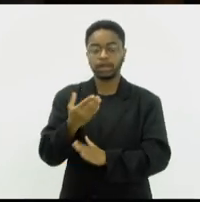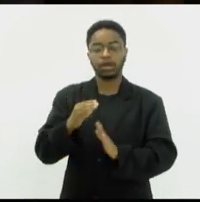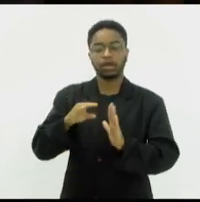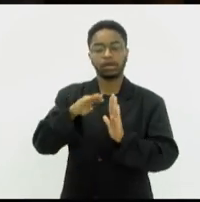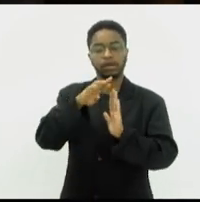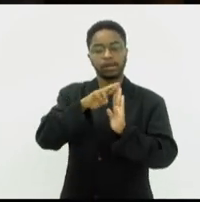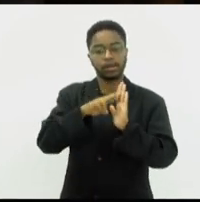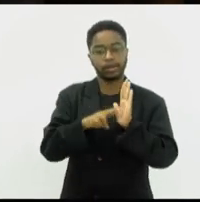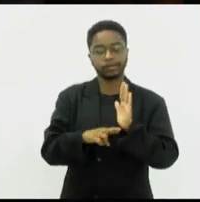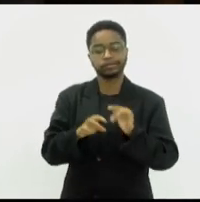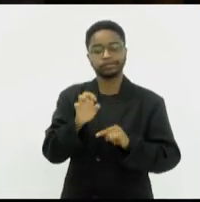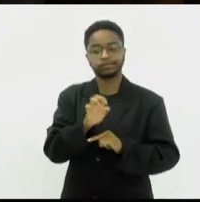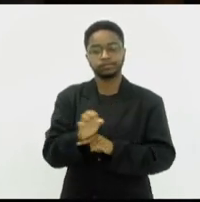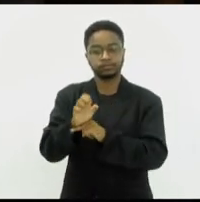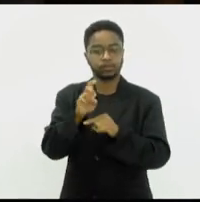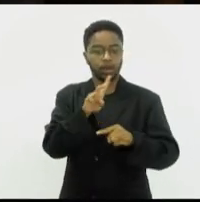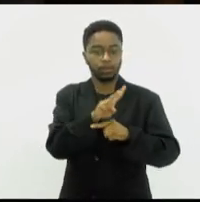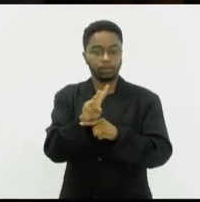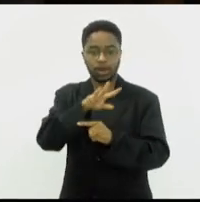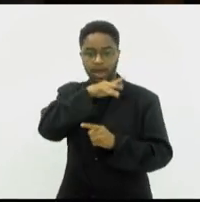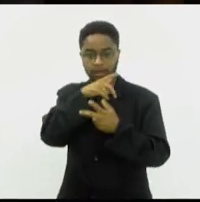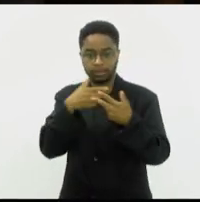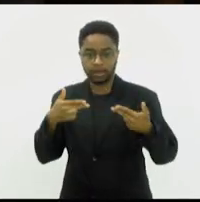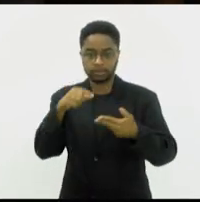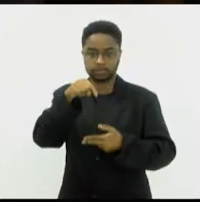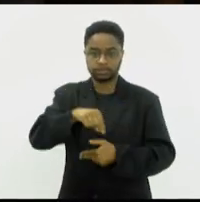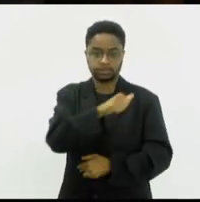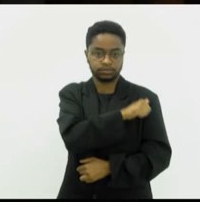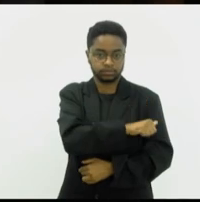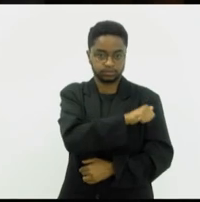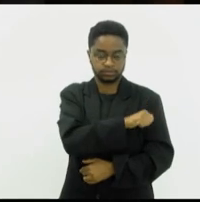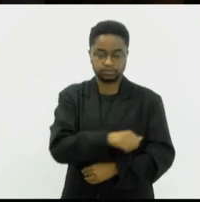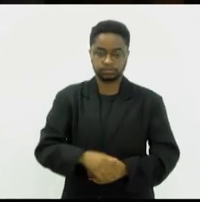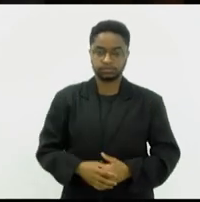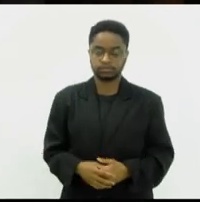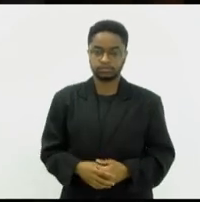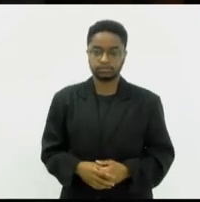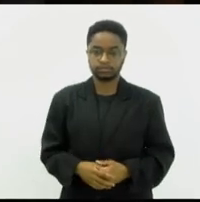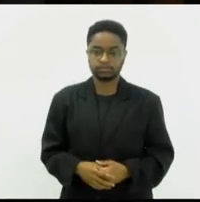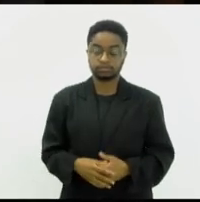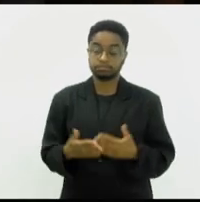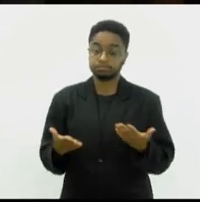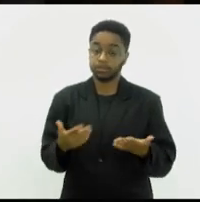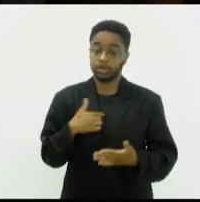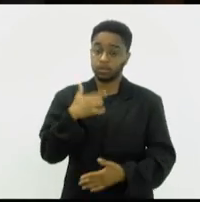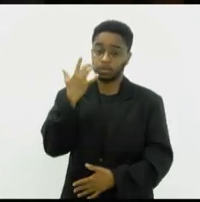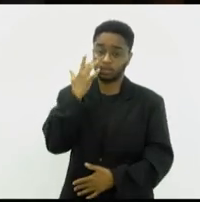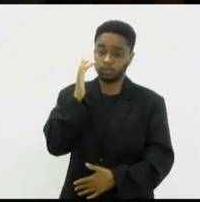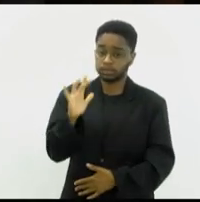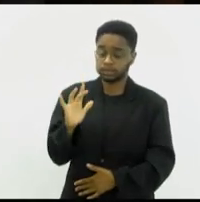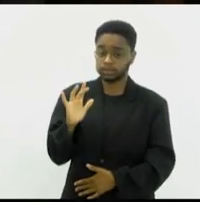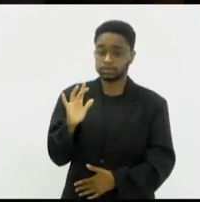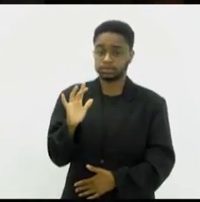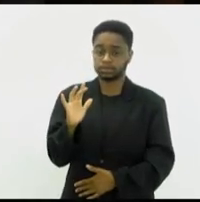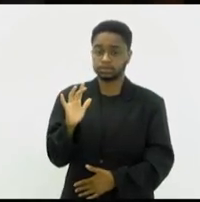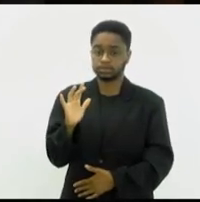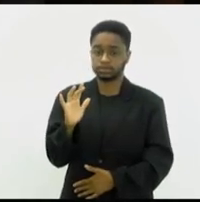aos Animais no Anto do Estado do Rio de Janeiro. Senhor presidente, eu não sei se é de